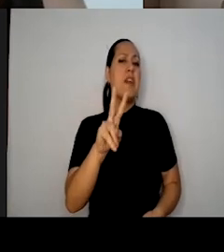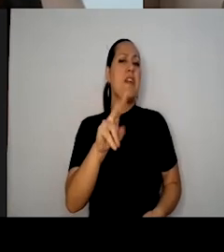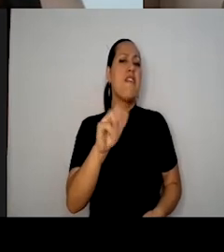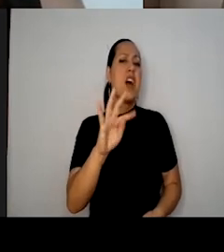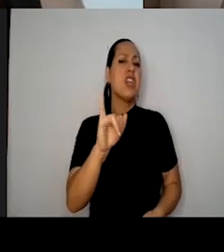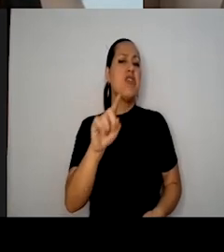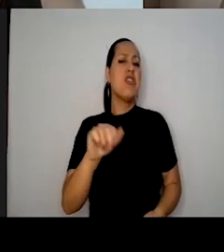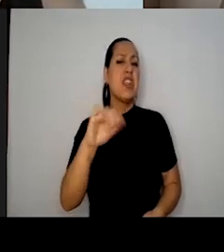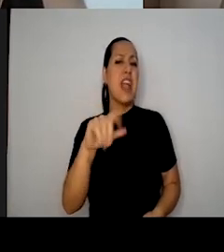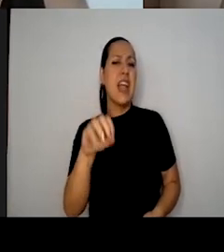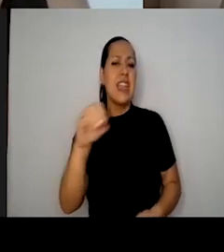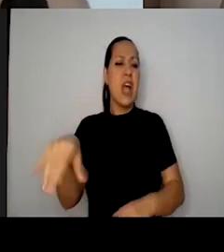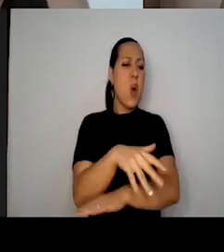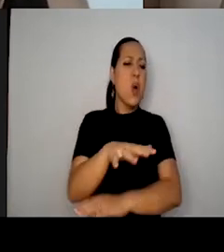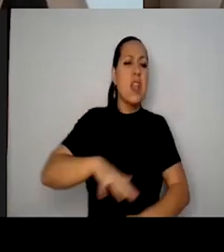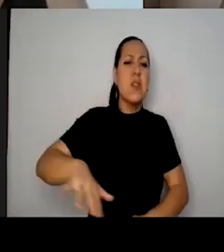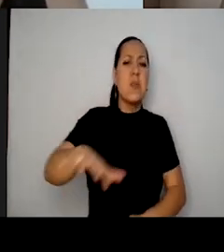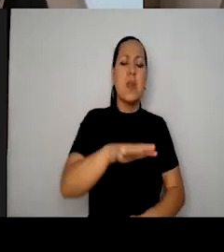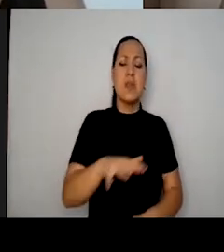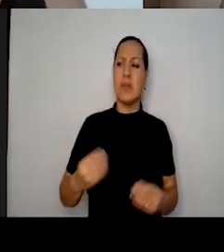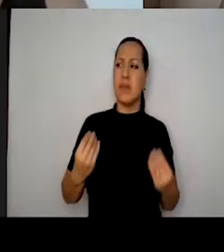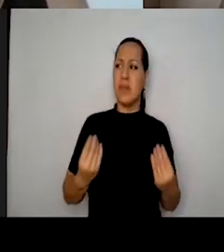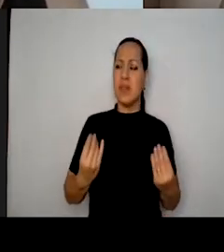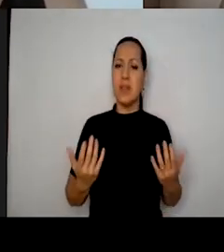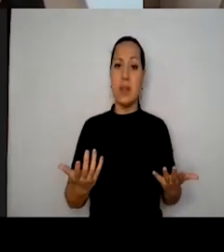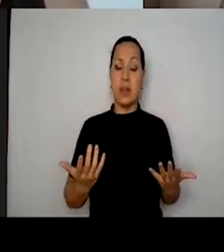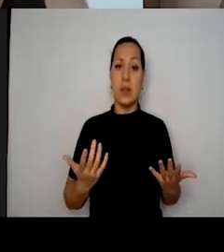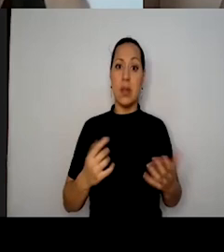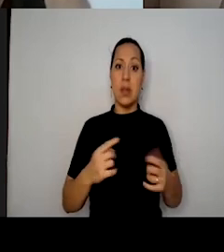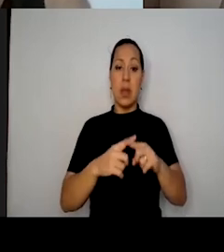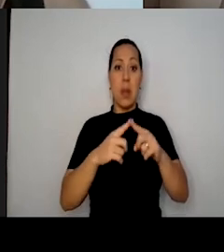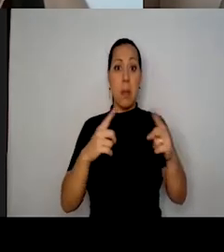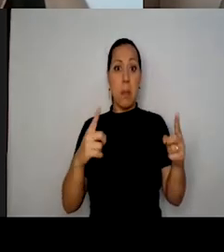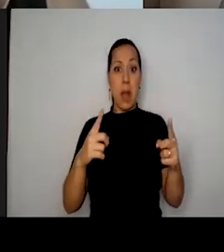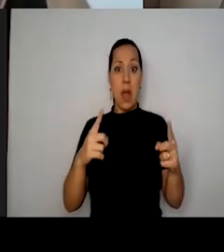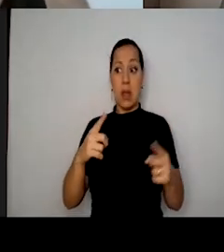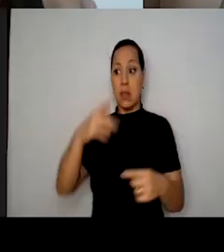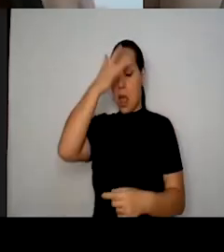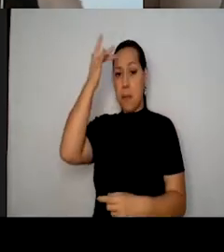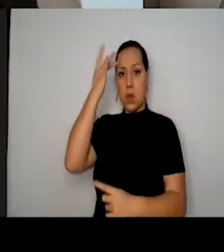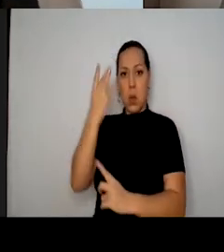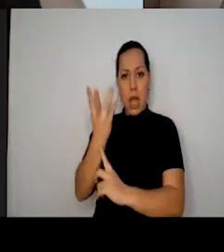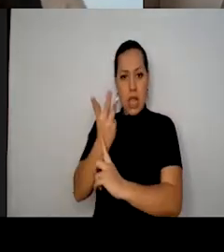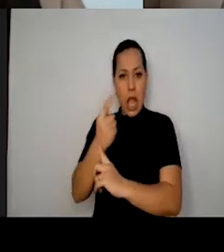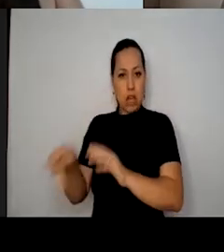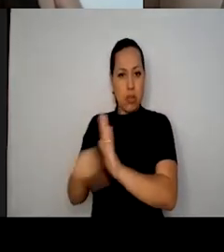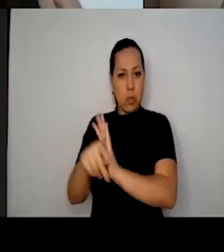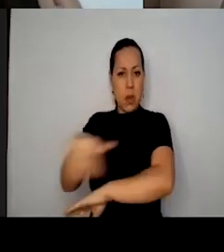age na privatização do espaço público, mas eu acredito que quem está errado não é o artista de rua, com certeza, porque